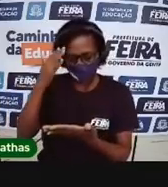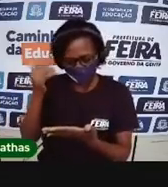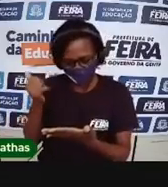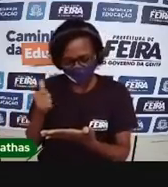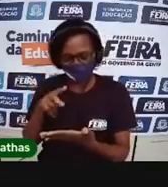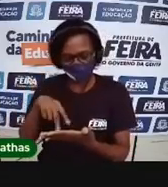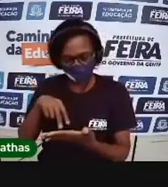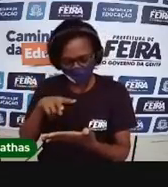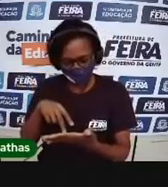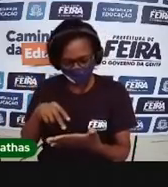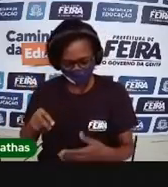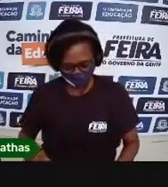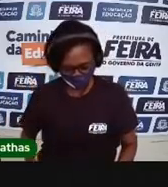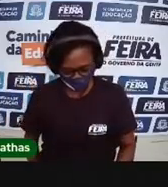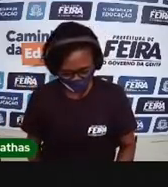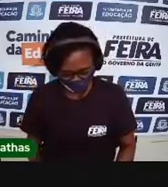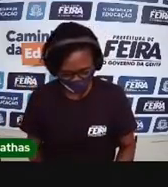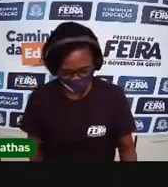Acabou.